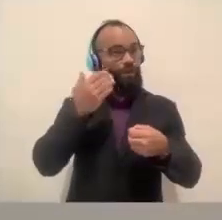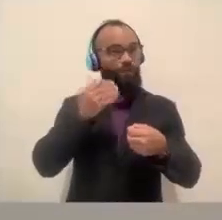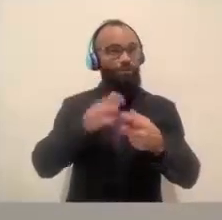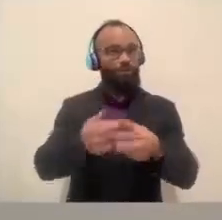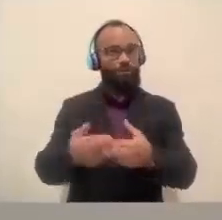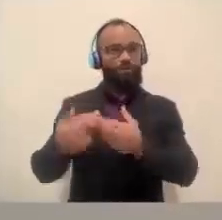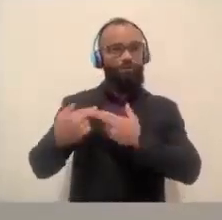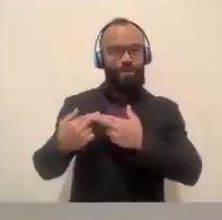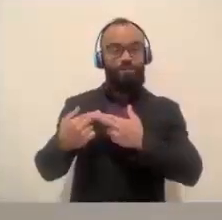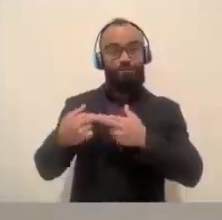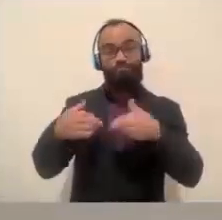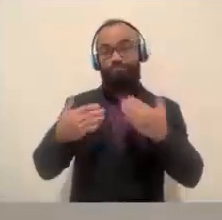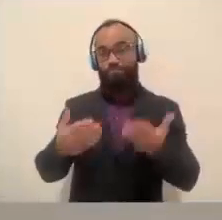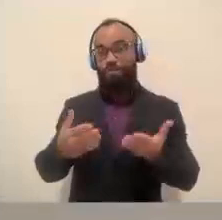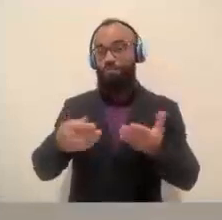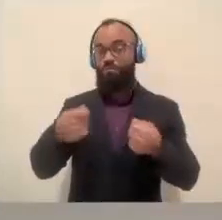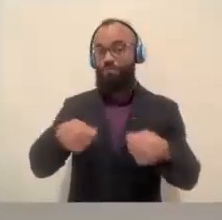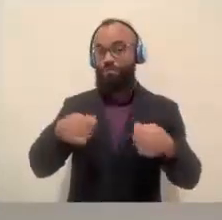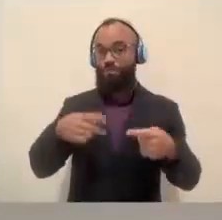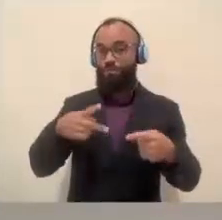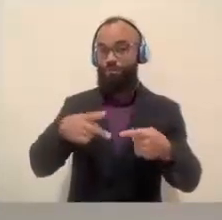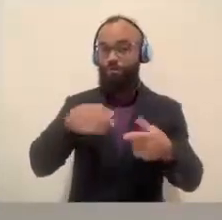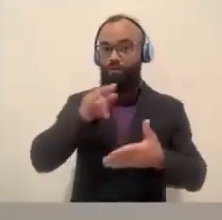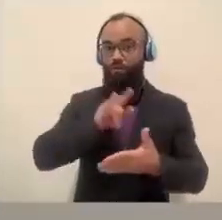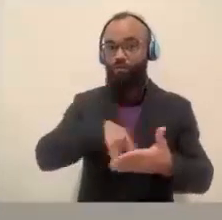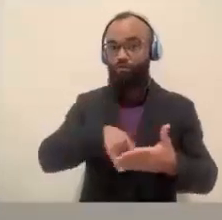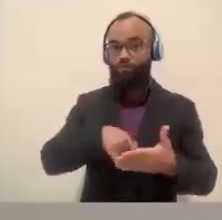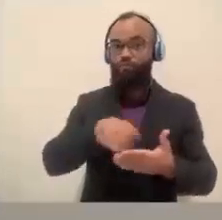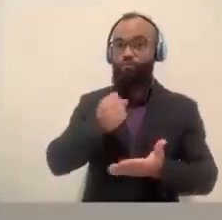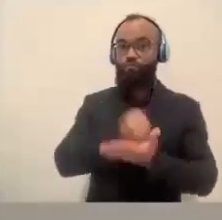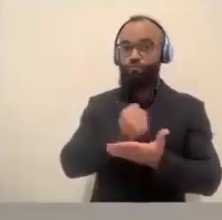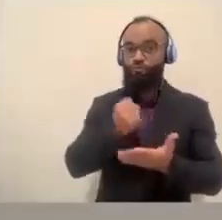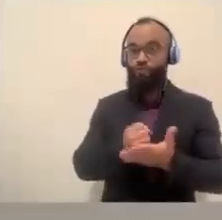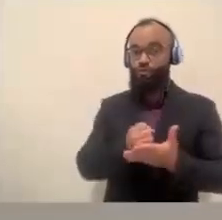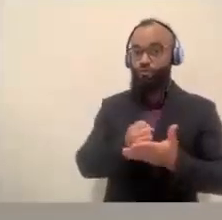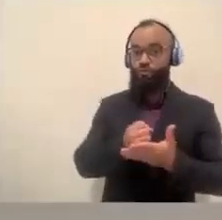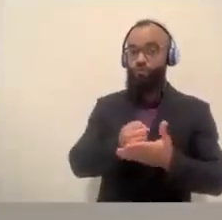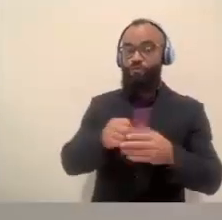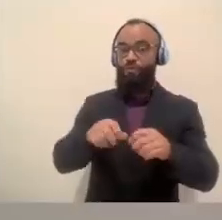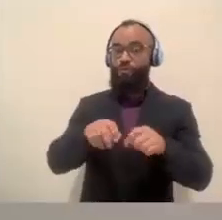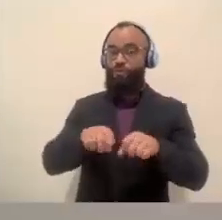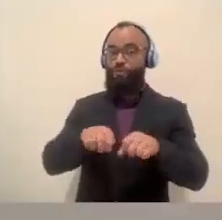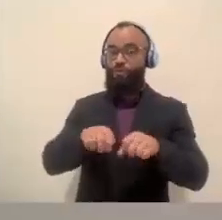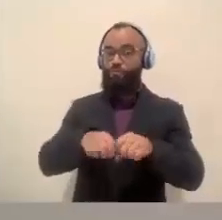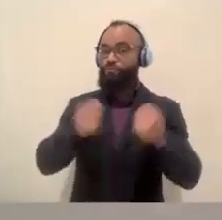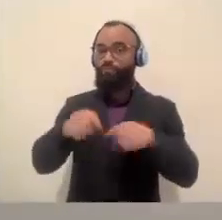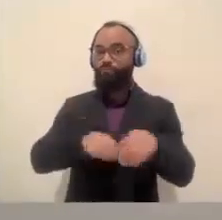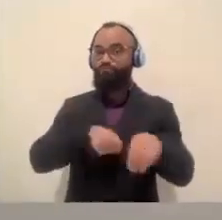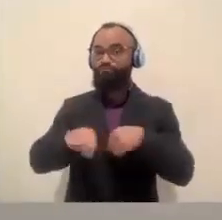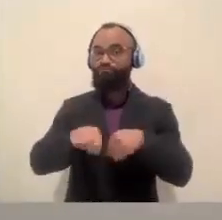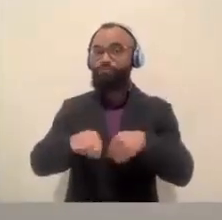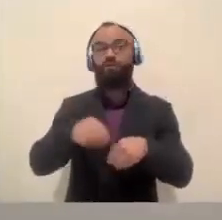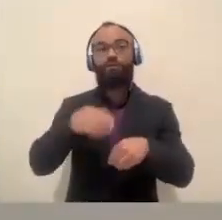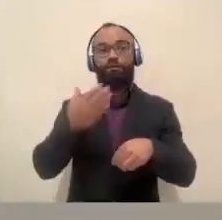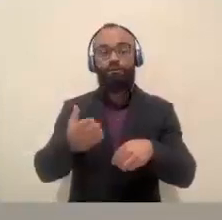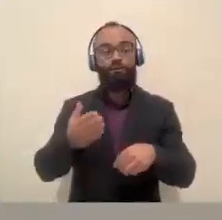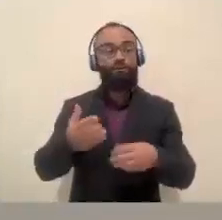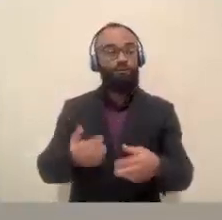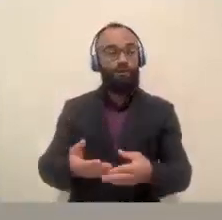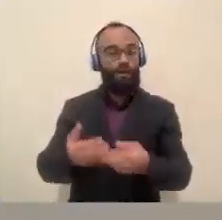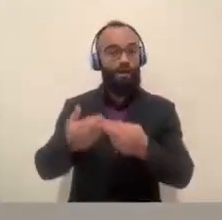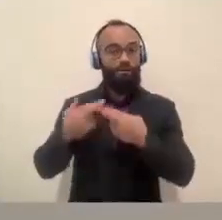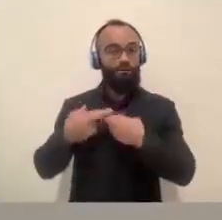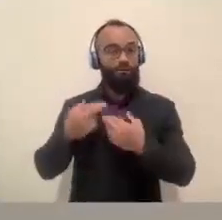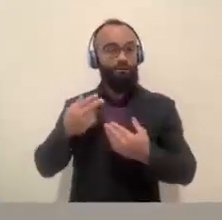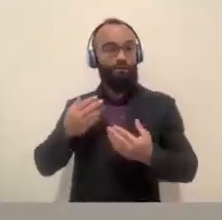necessário que ele reincida esse contrato. Reincide e assume essa situação. A CAZAM tem que abrir,